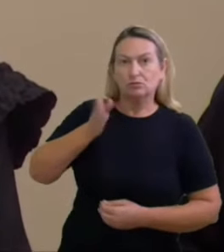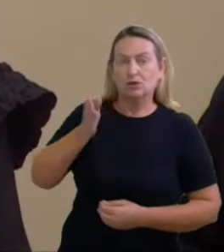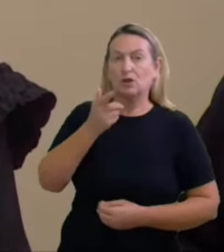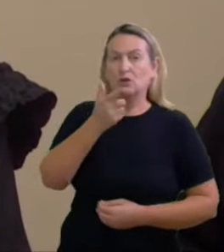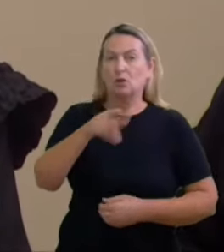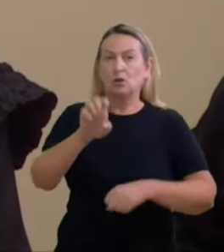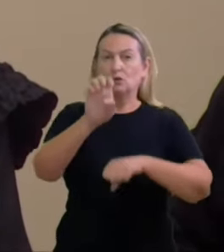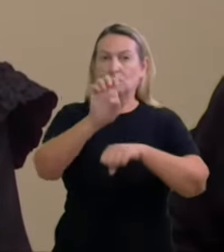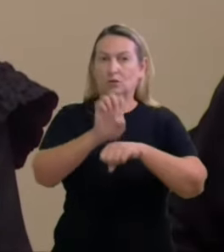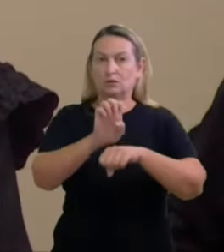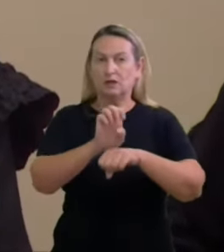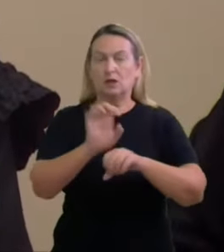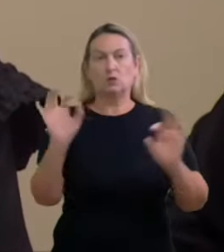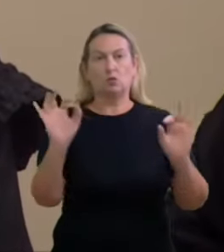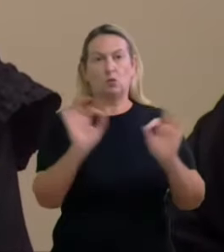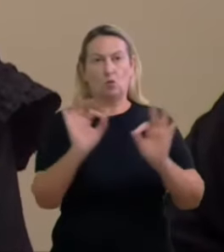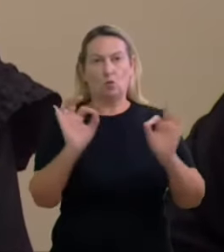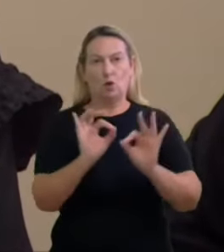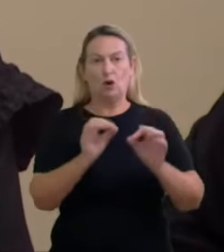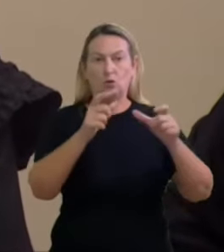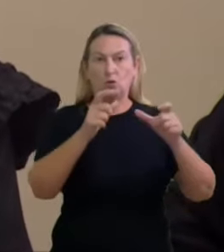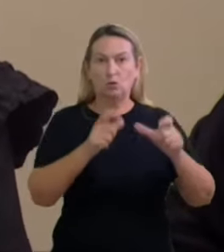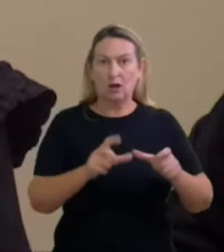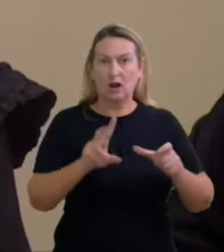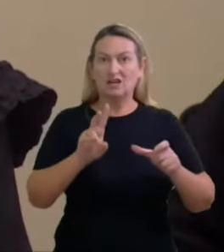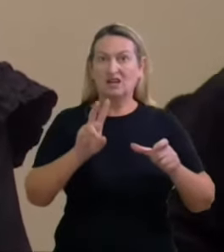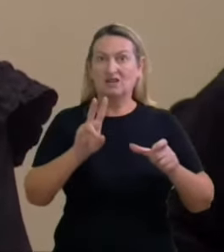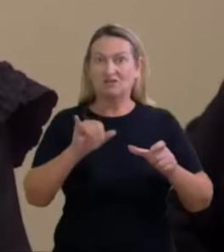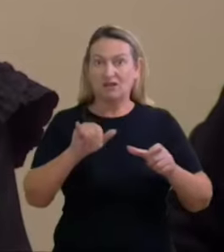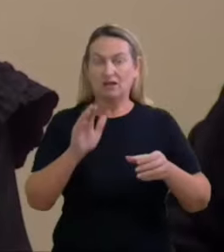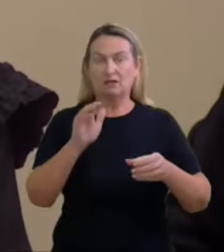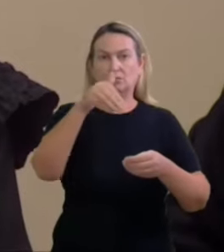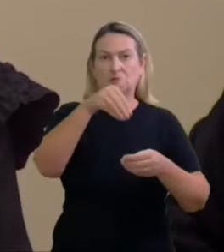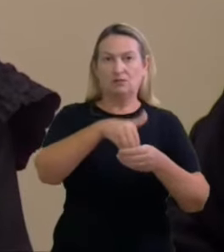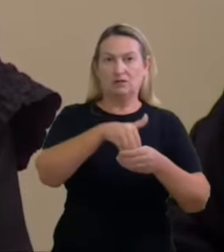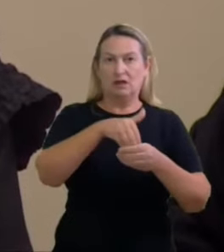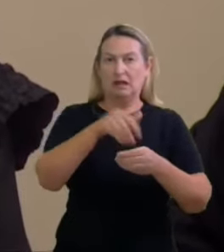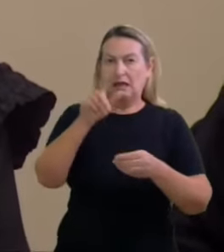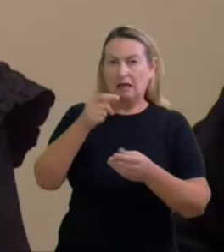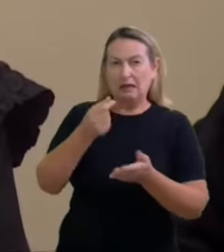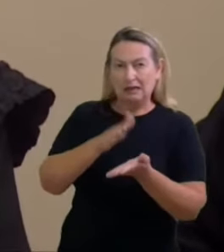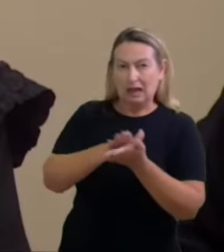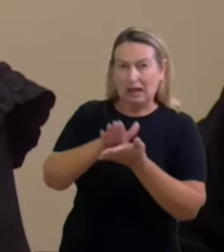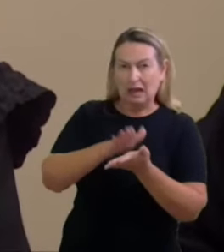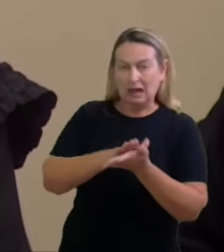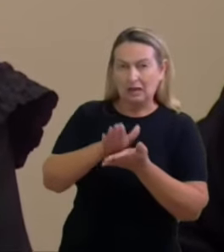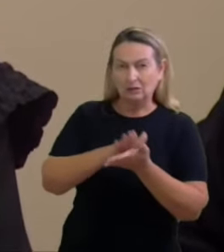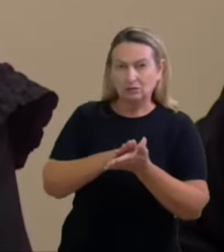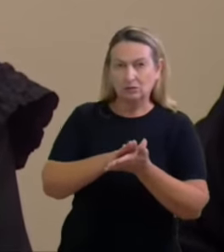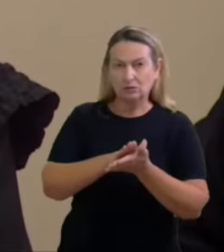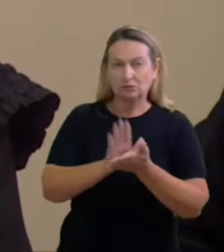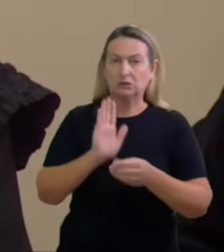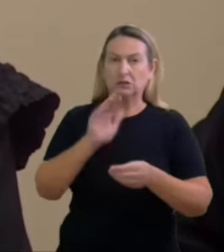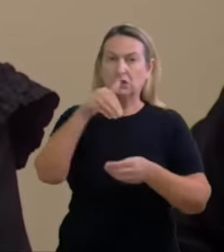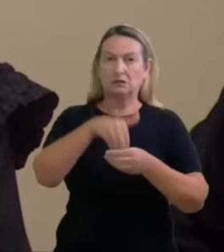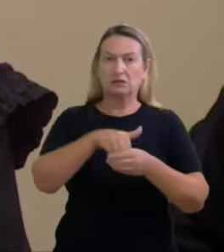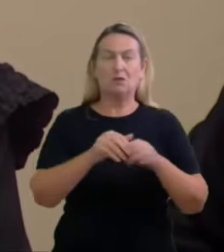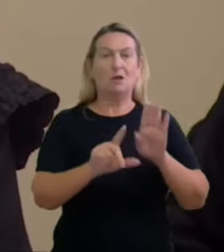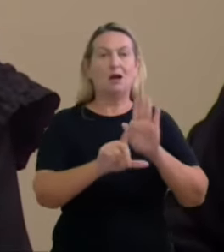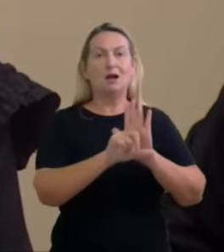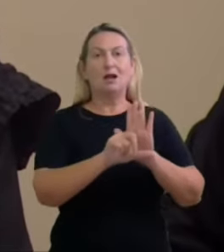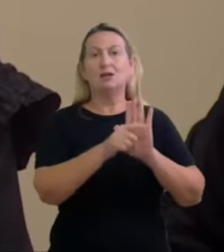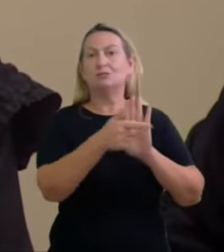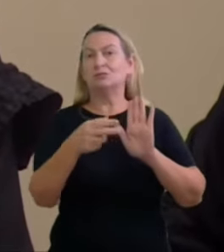qualquer relação com o eleitorado onde irá concorrer a eleição configura um gasto eleitoral a lei não fornece resposta a essa